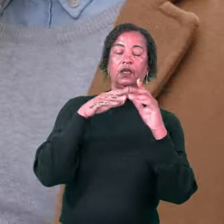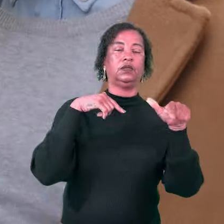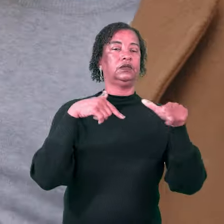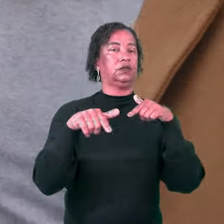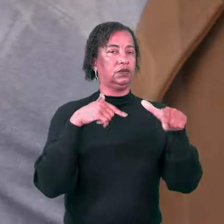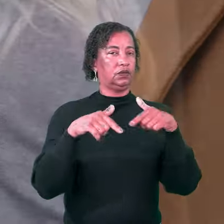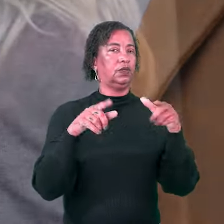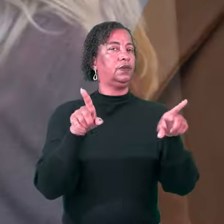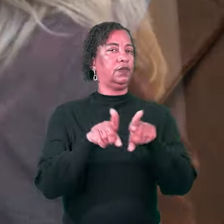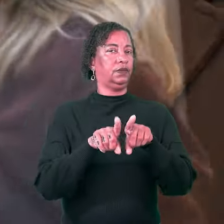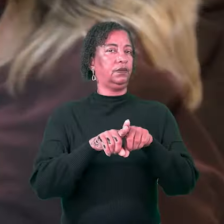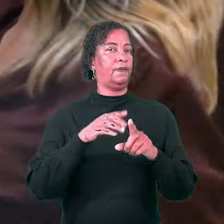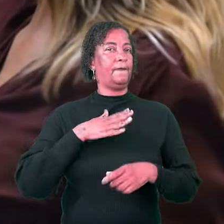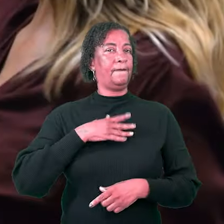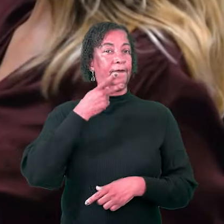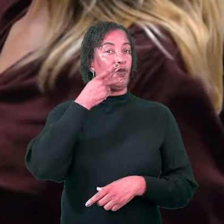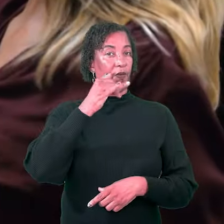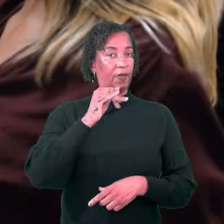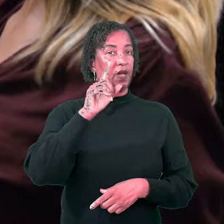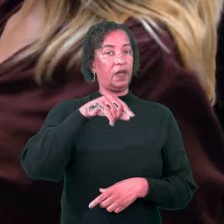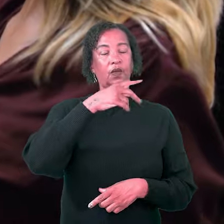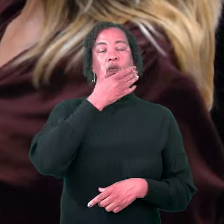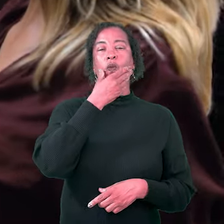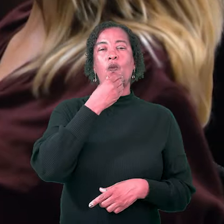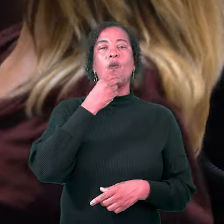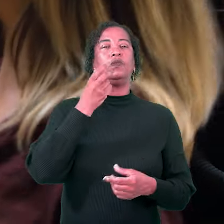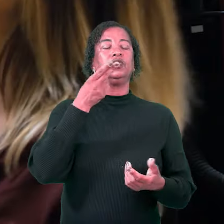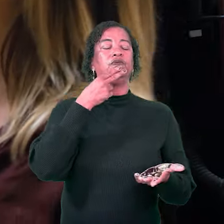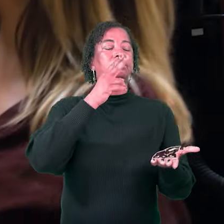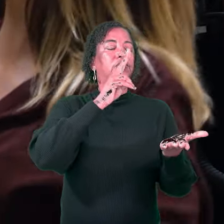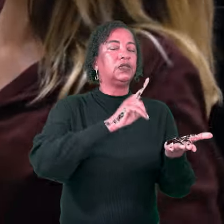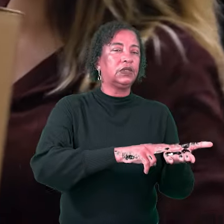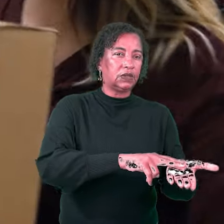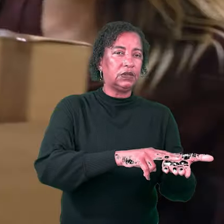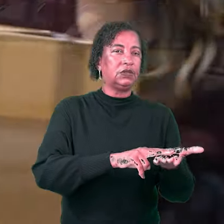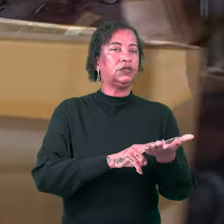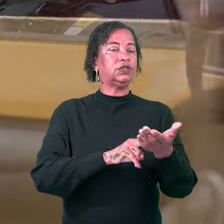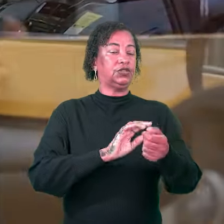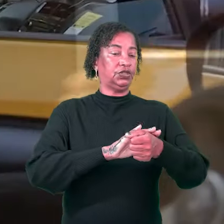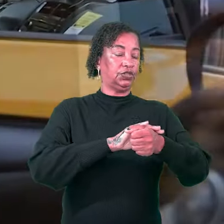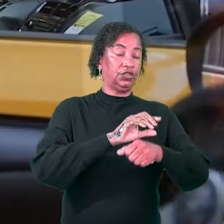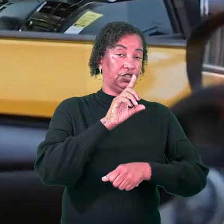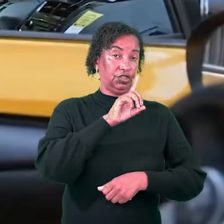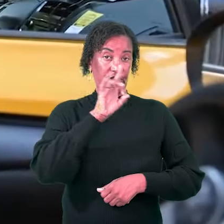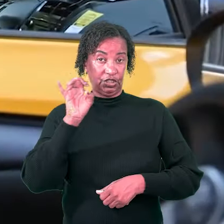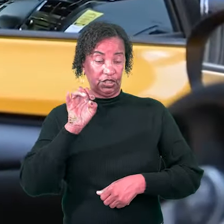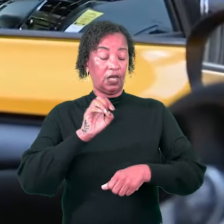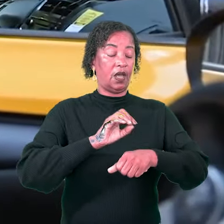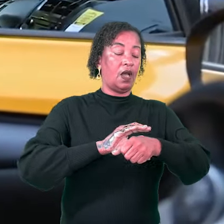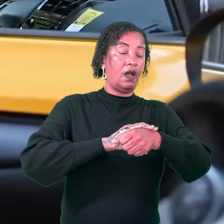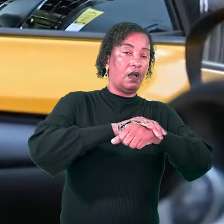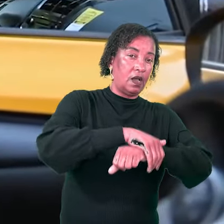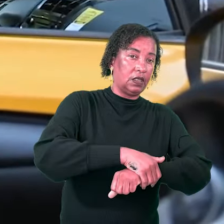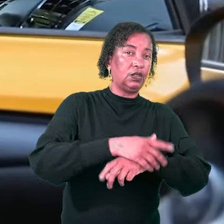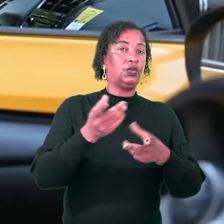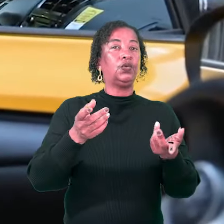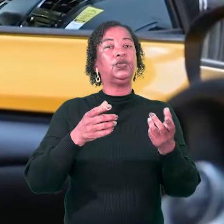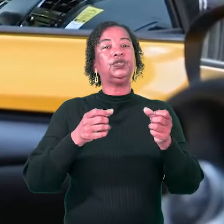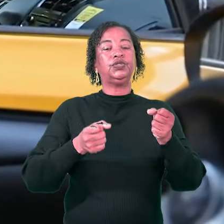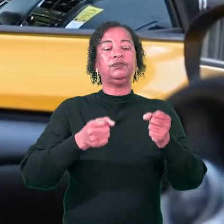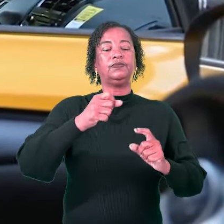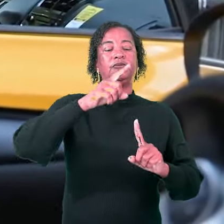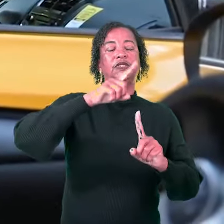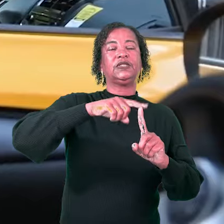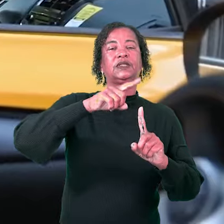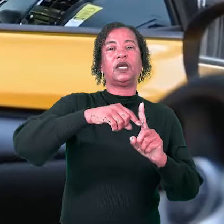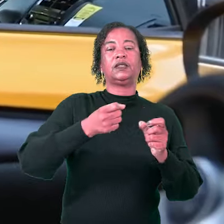no trabalho. Meu pai era um carteiro durante o dia e motorista de táxi à noite. Enquanto os outros motoristas esperavam